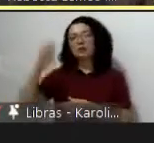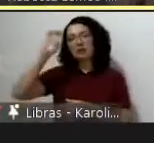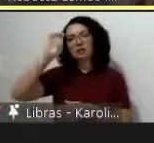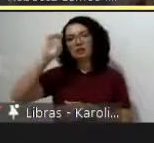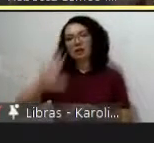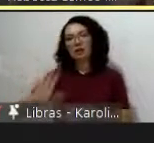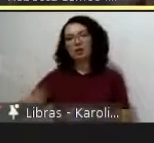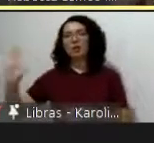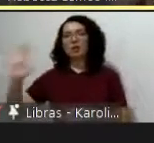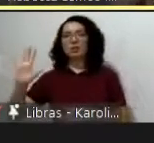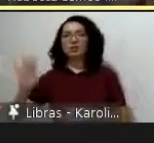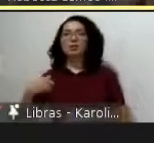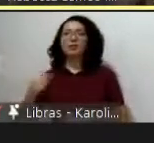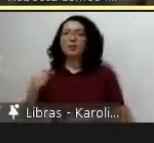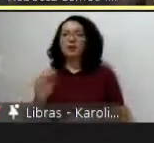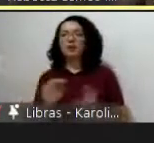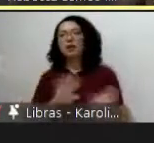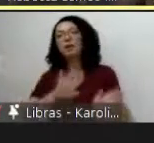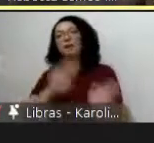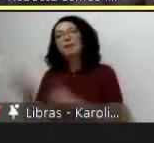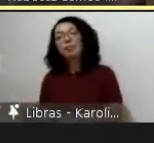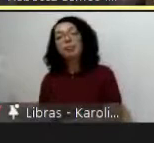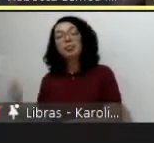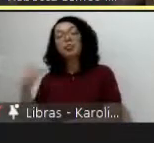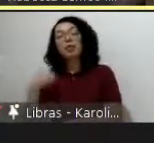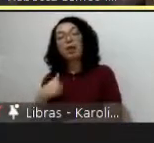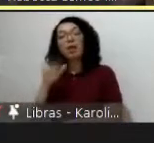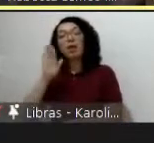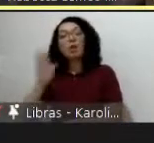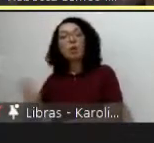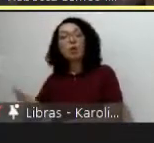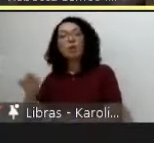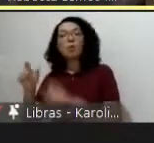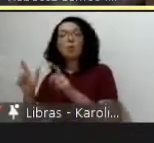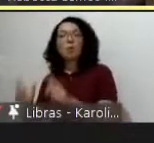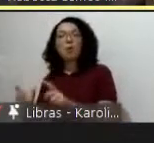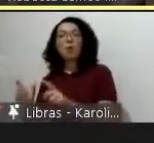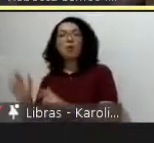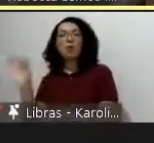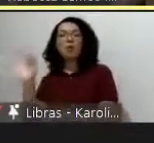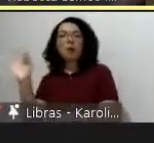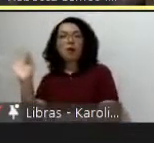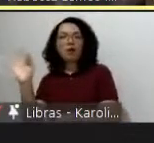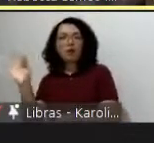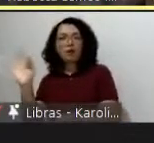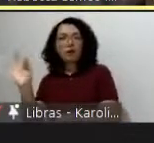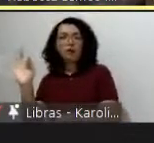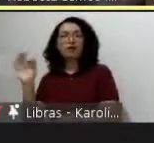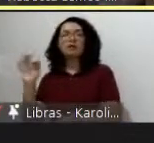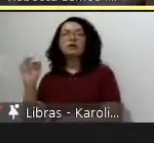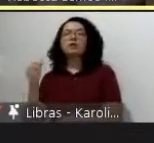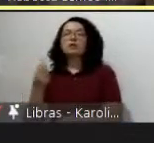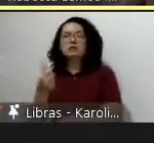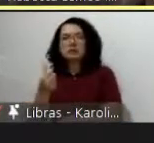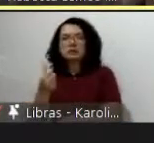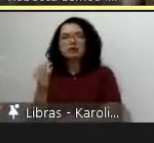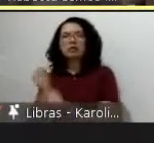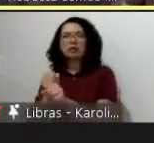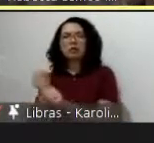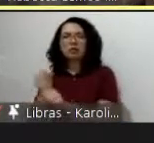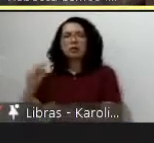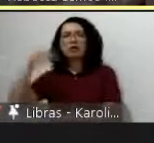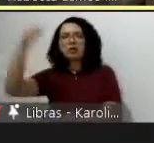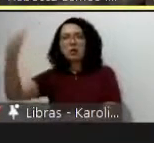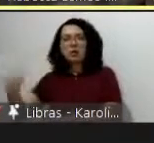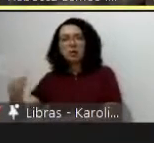seis anos e meio na França e três anos nos Estados Unidos e trabalhando